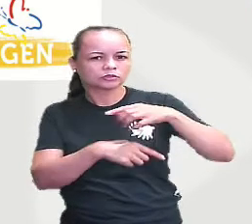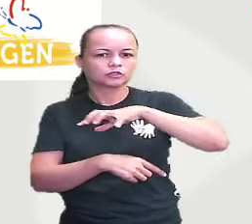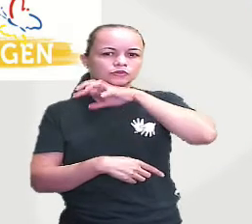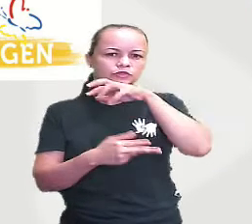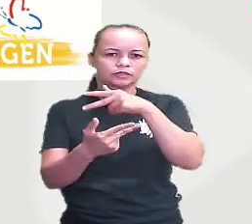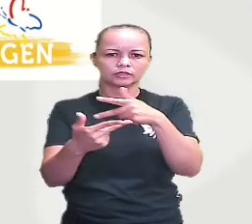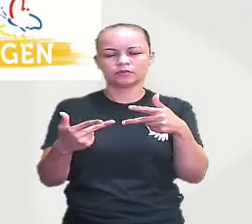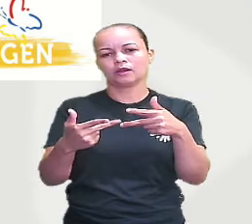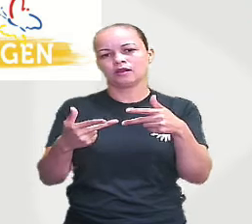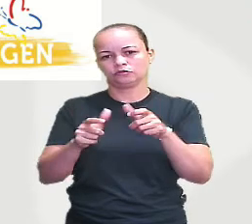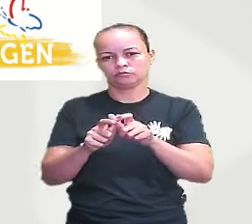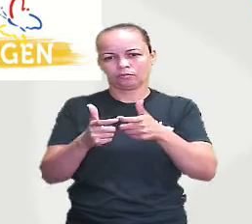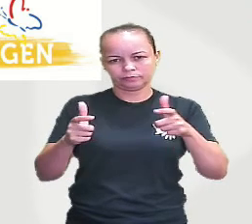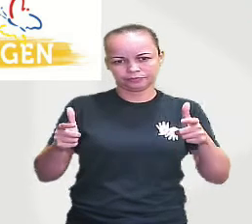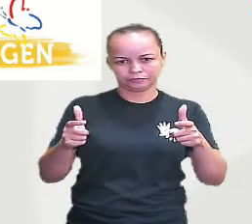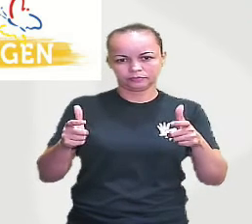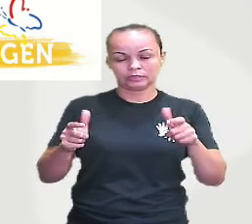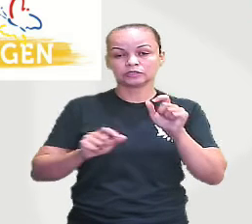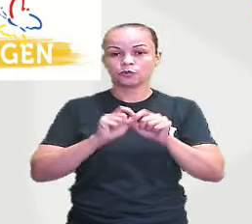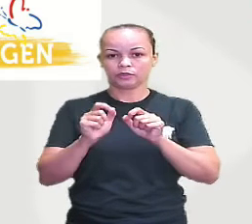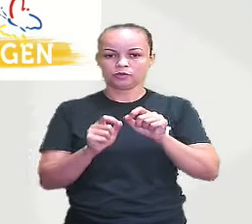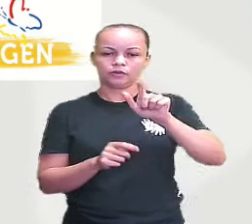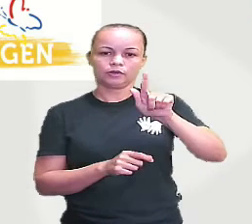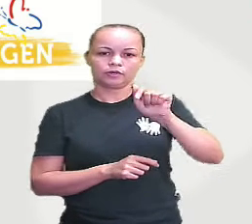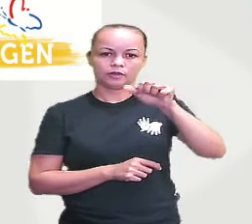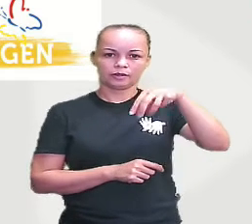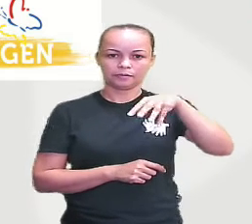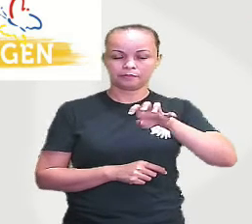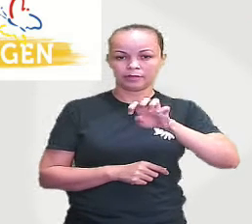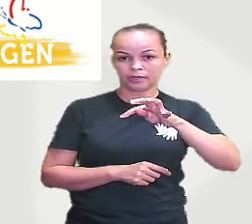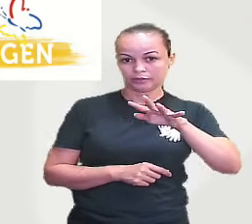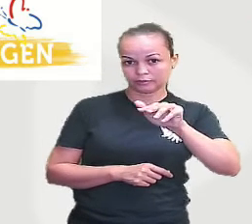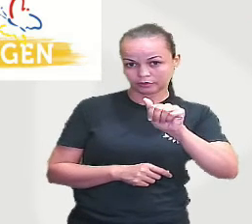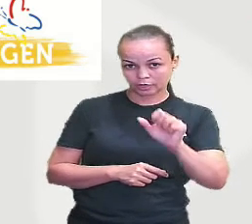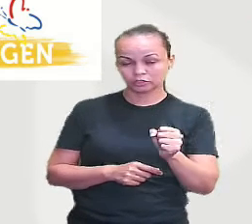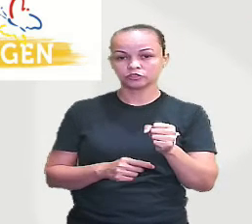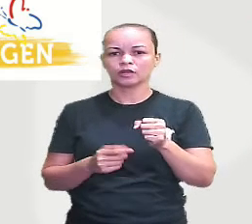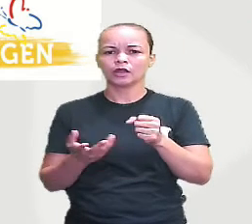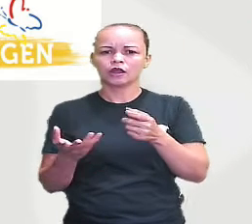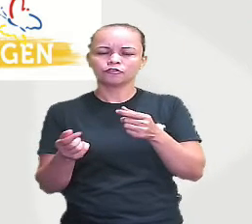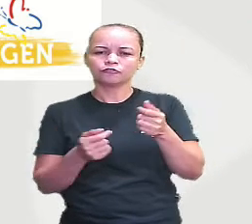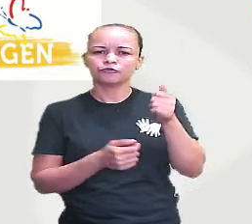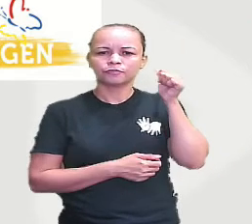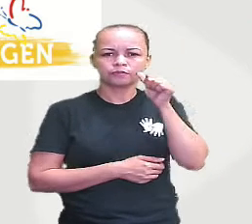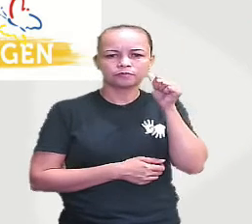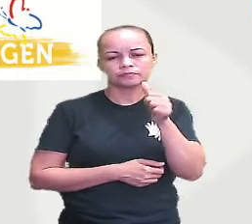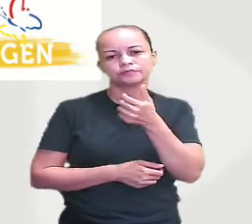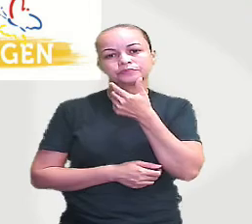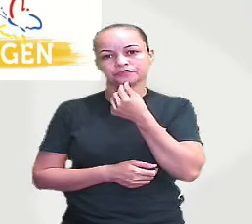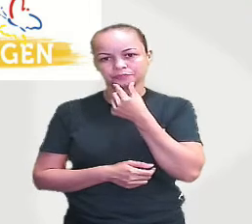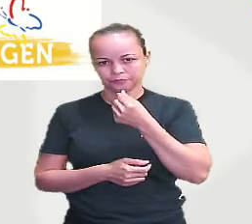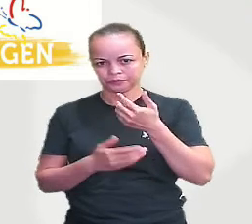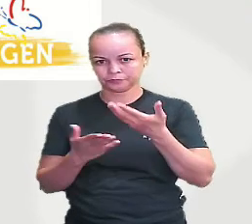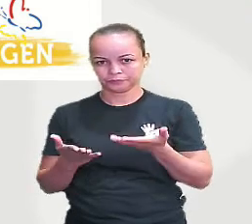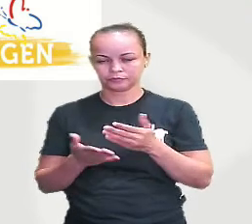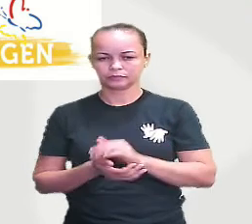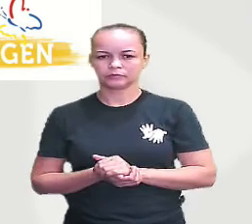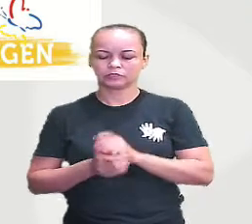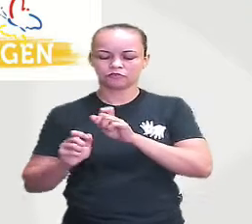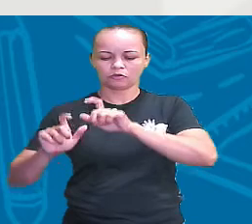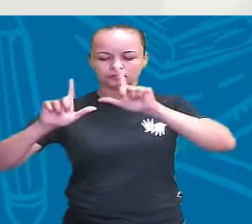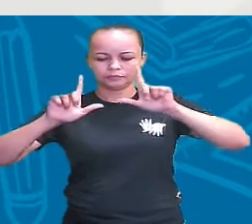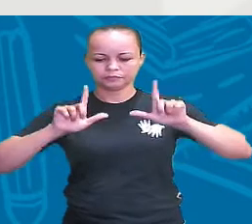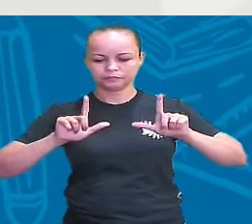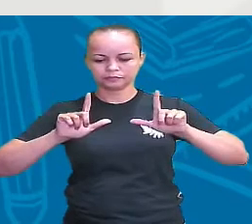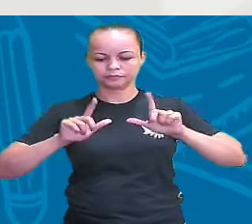na sua grande maioria? São os gametas, que podem ser classificados como gameta feminino e gameta masculino. Volta aqui comigo, por favor,